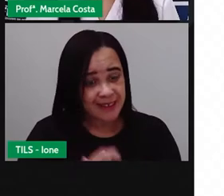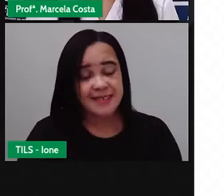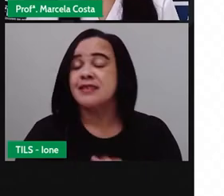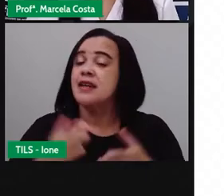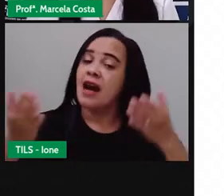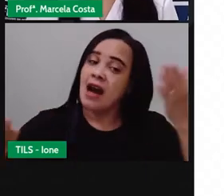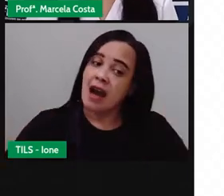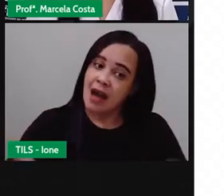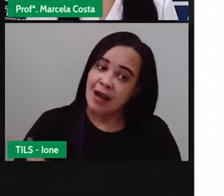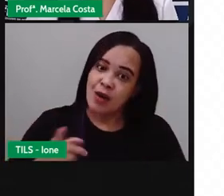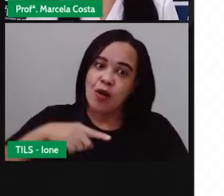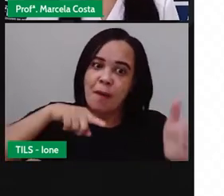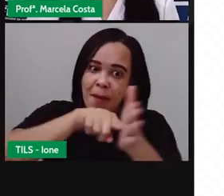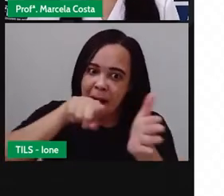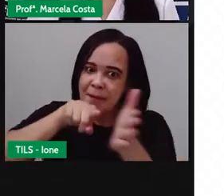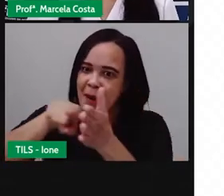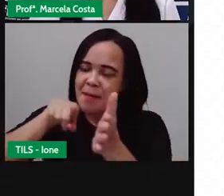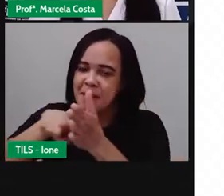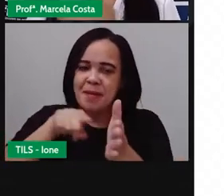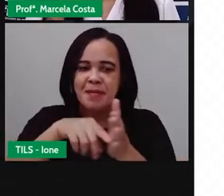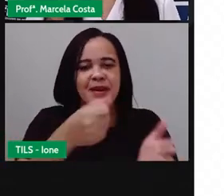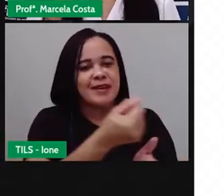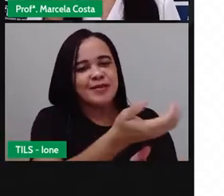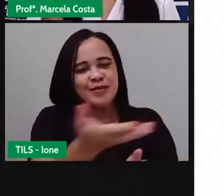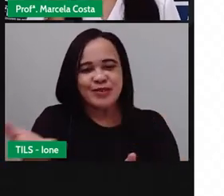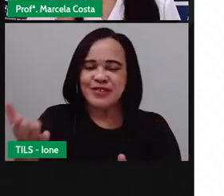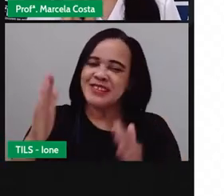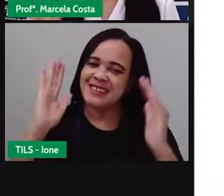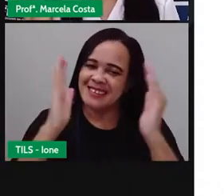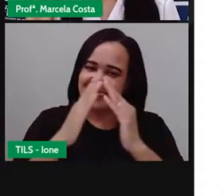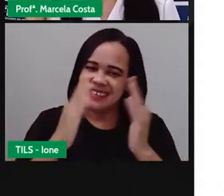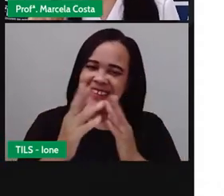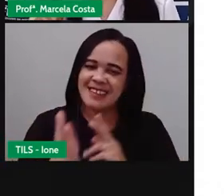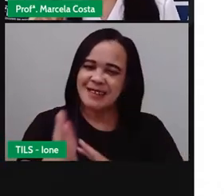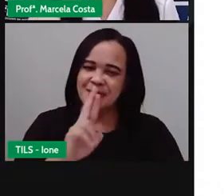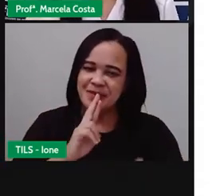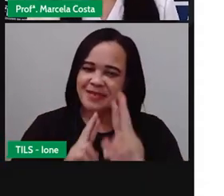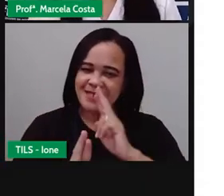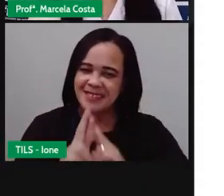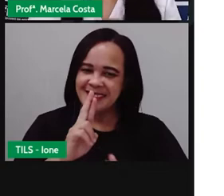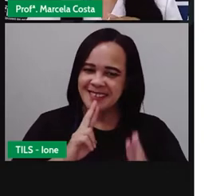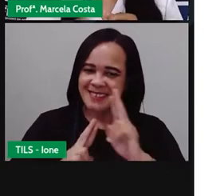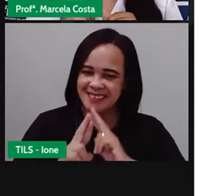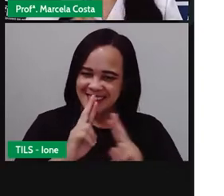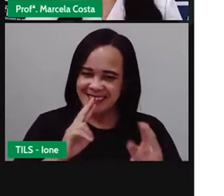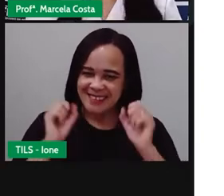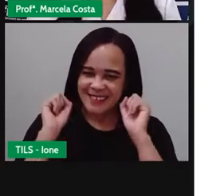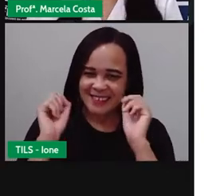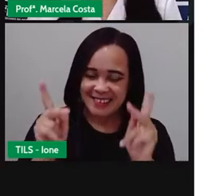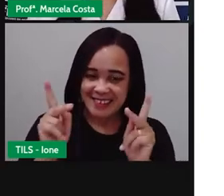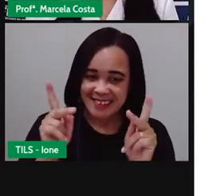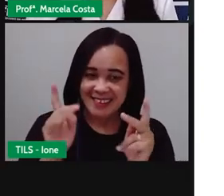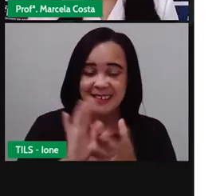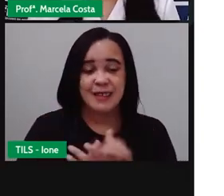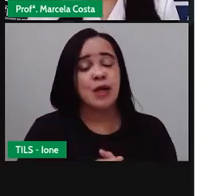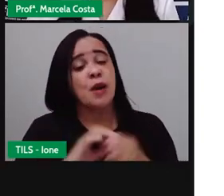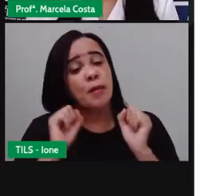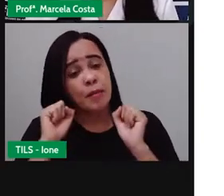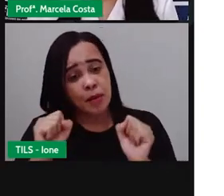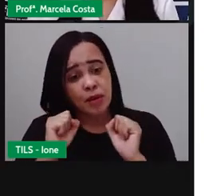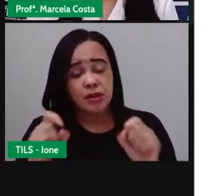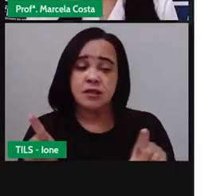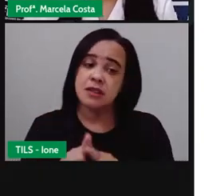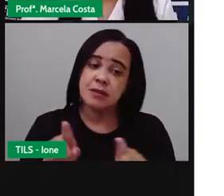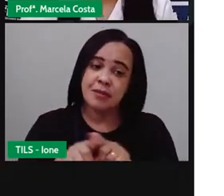perguntas para vocês. E aí, em casa, você vai me respondendo, tá bom? Ou você pode utilizar o